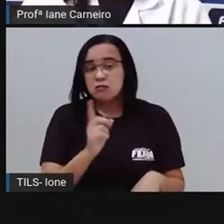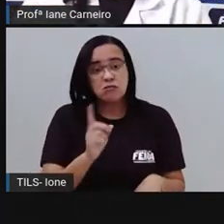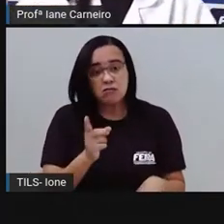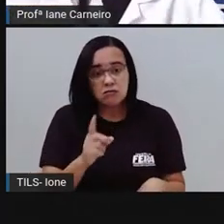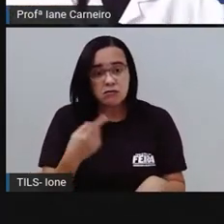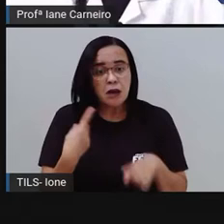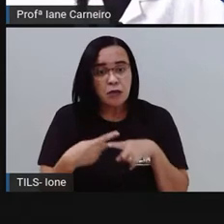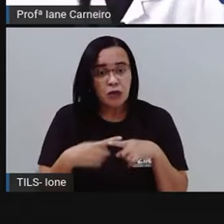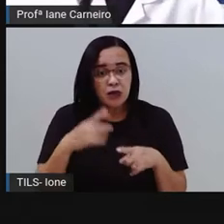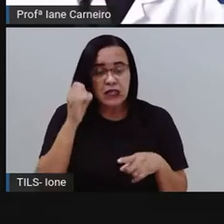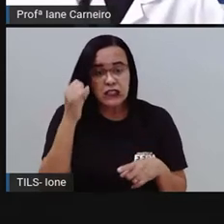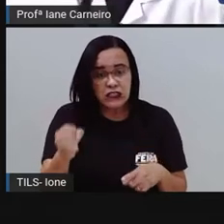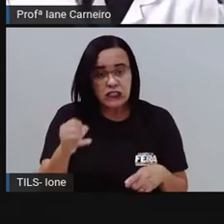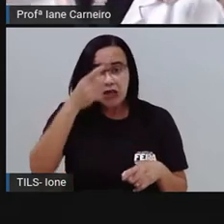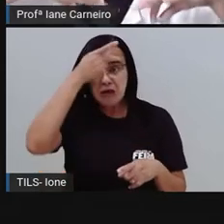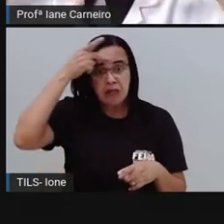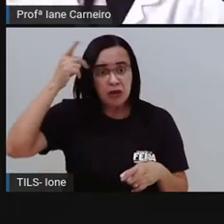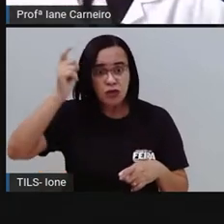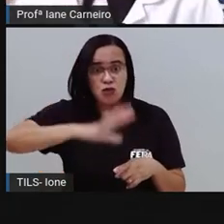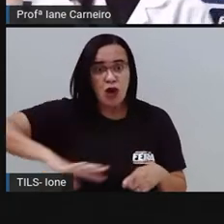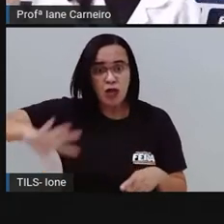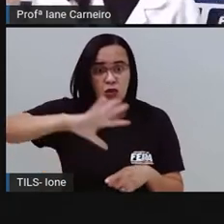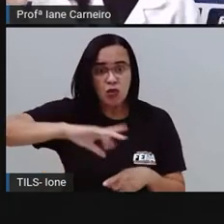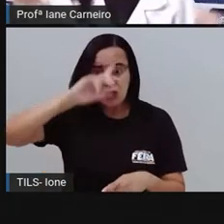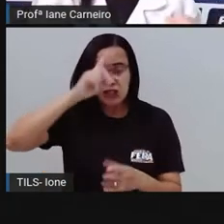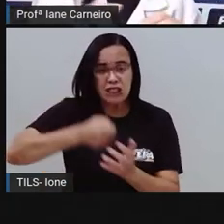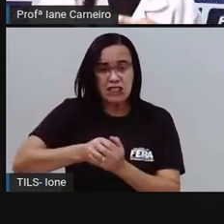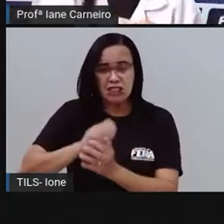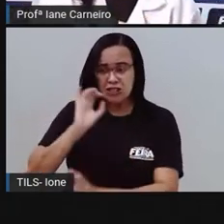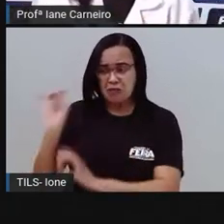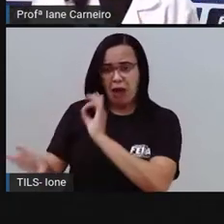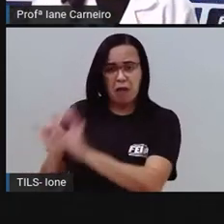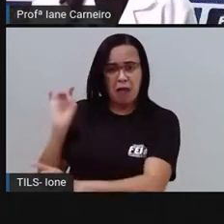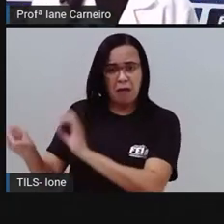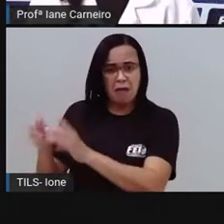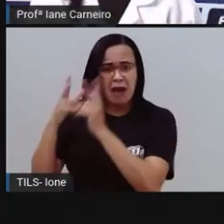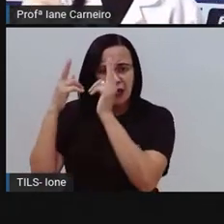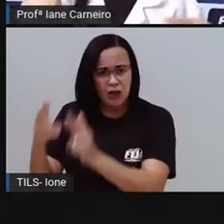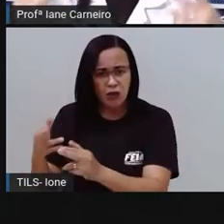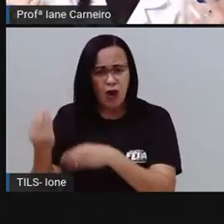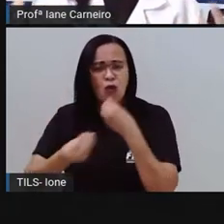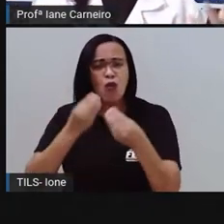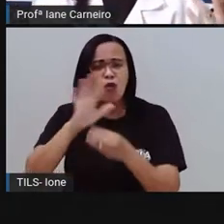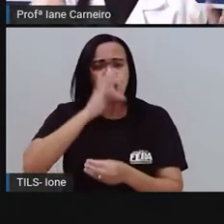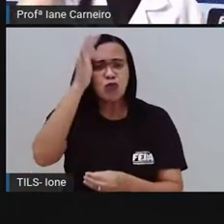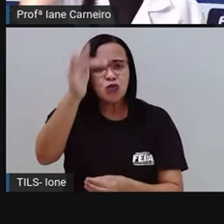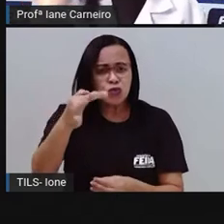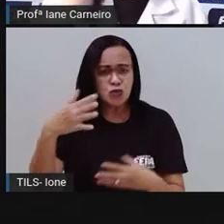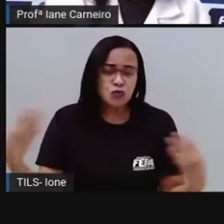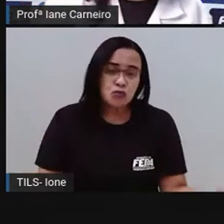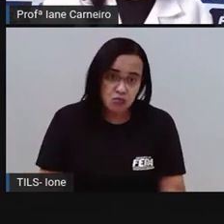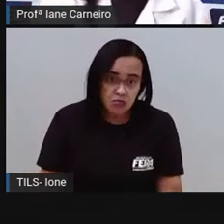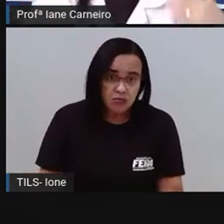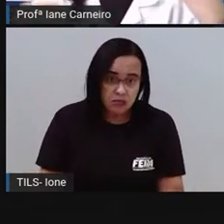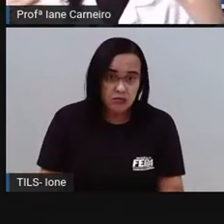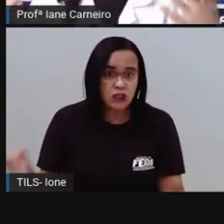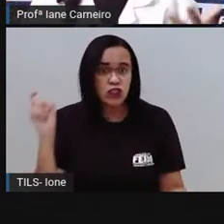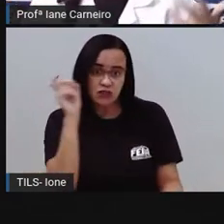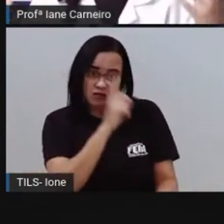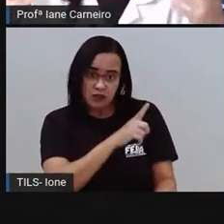tornar um papelzão, vai ficar um lixo bem grande, né? Então, quanto mais a gente puder contribuir,